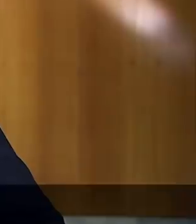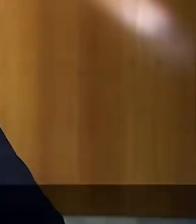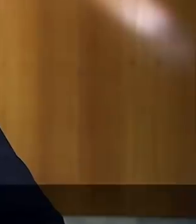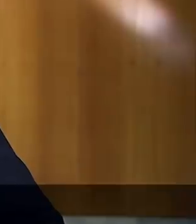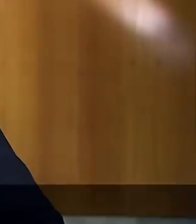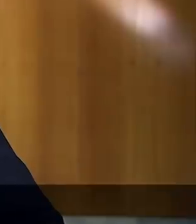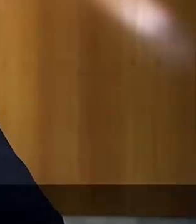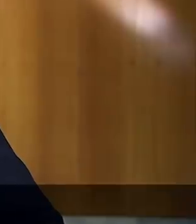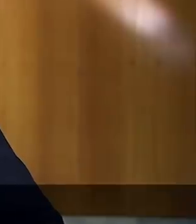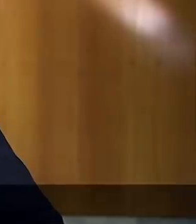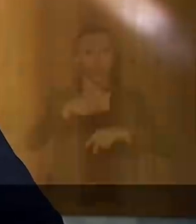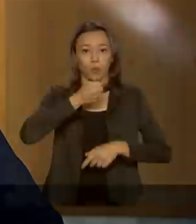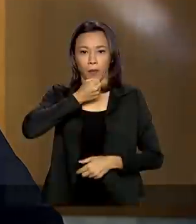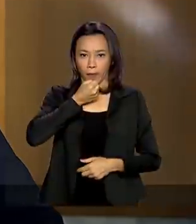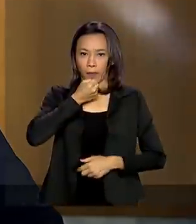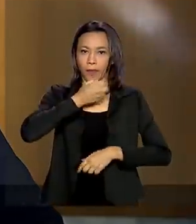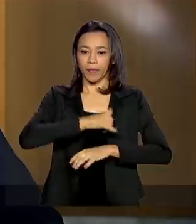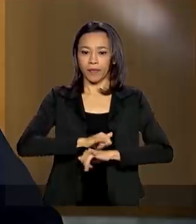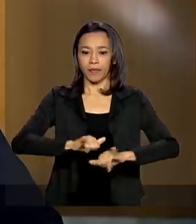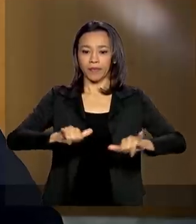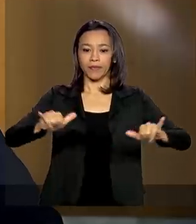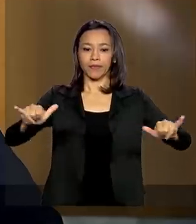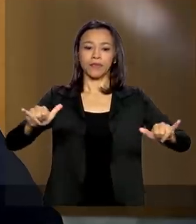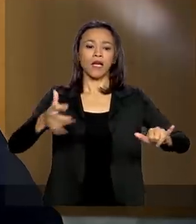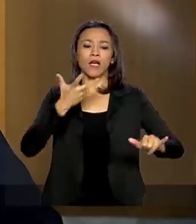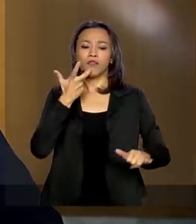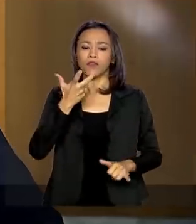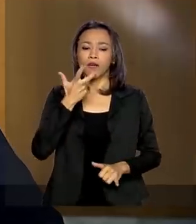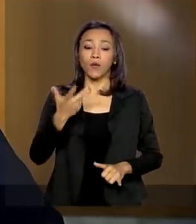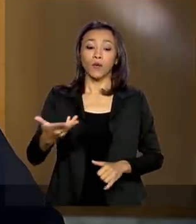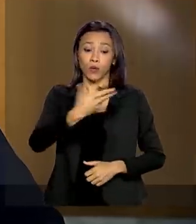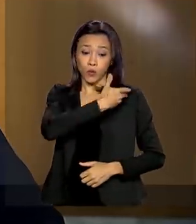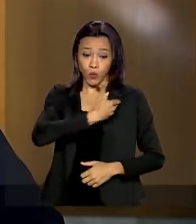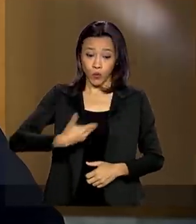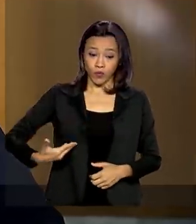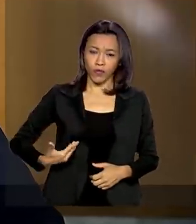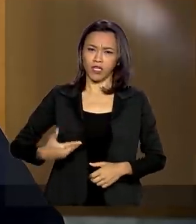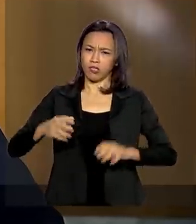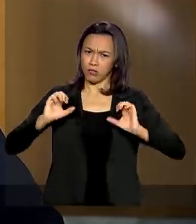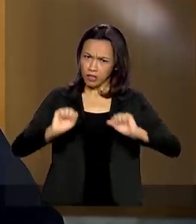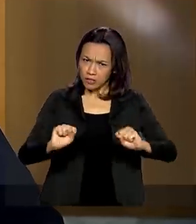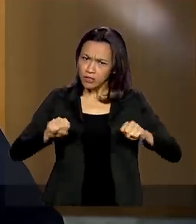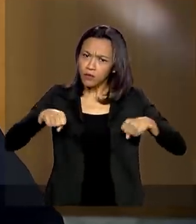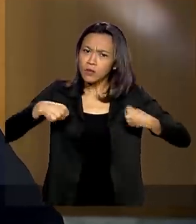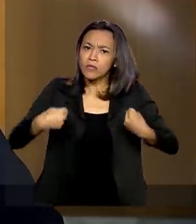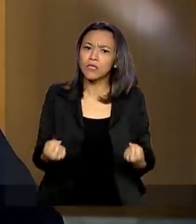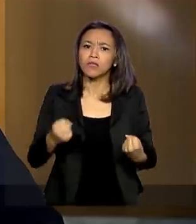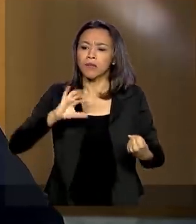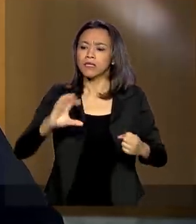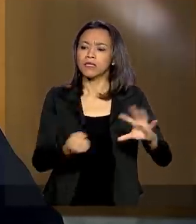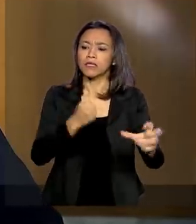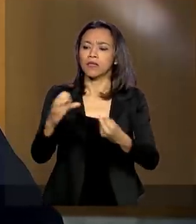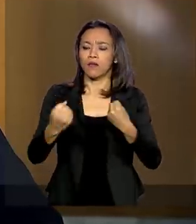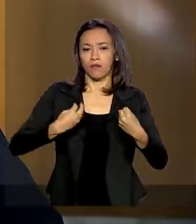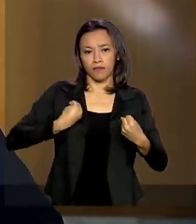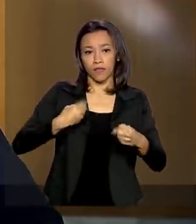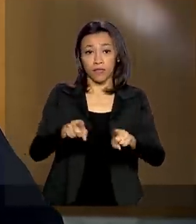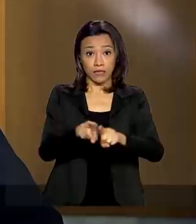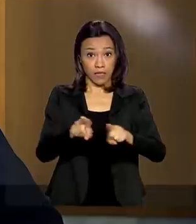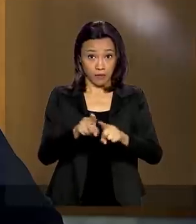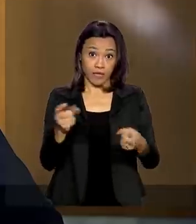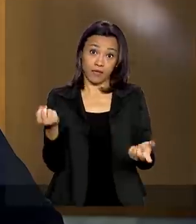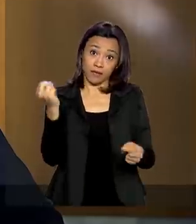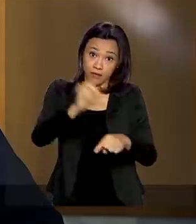pronunciamento, o presidente Jair Bolsonaro destacou que o governo reúne todos os esforços para salvar vidas e empregos. Ele